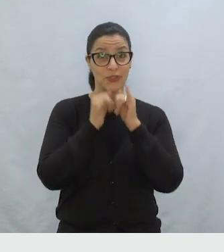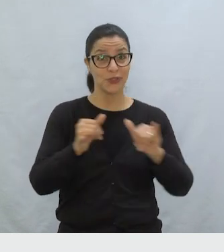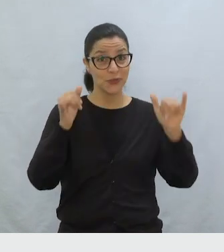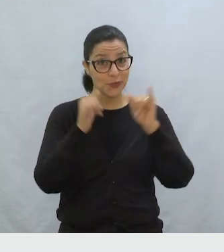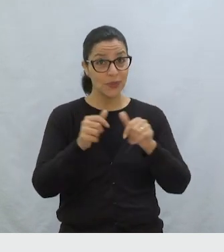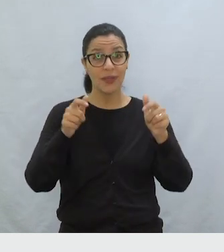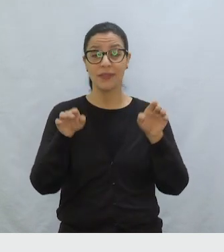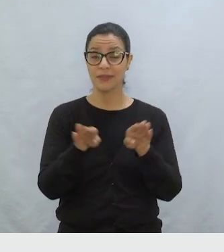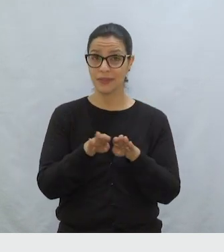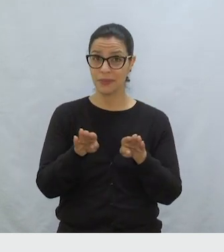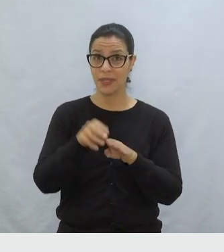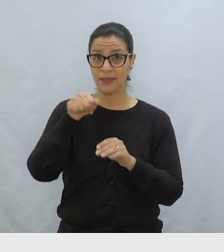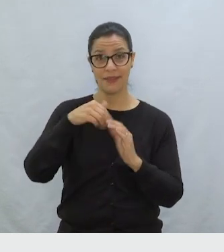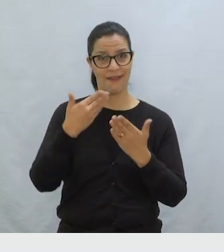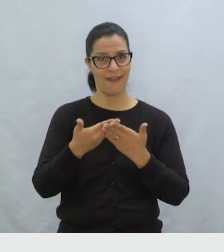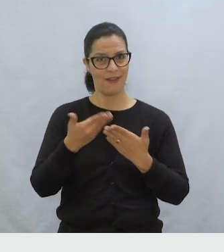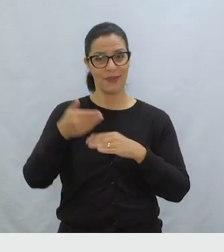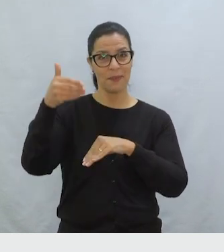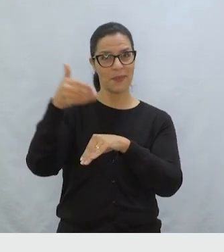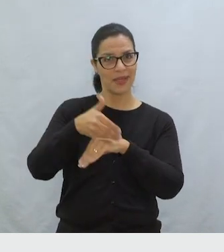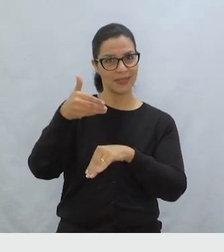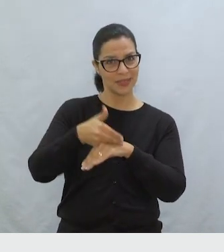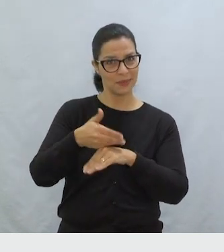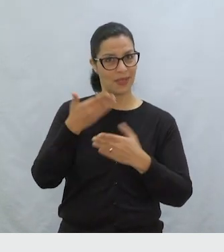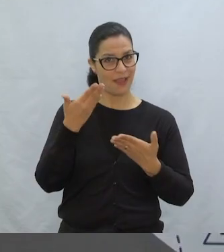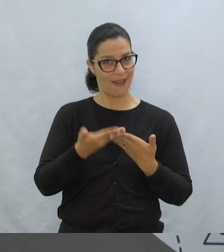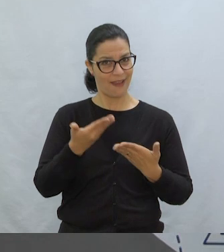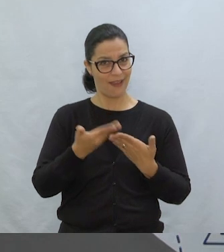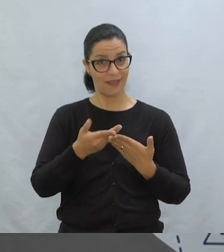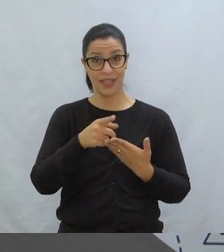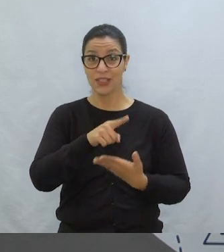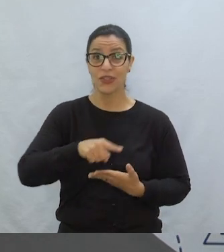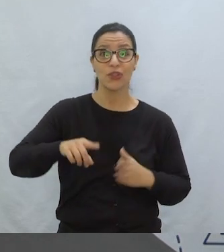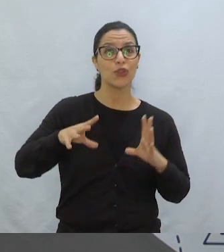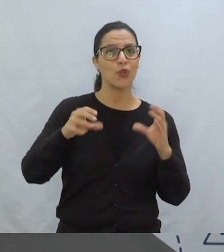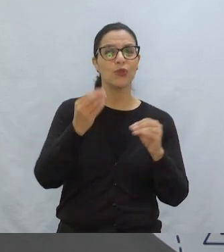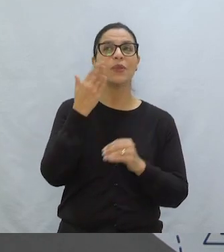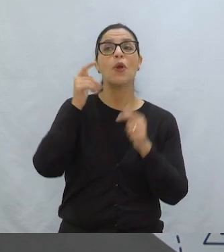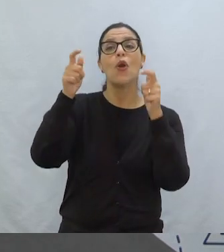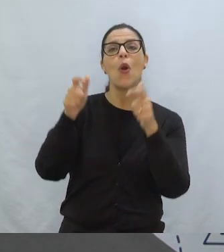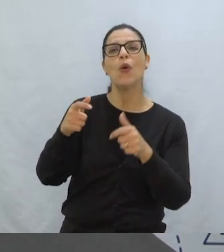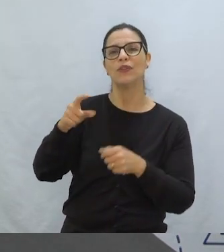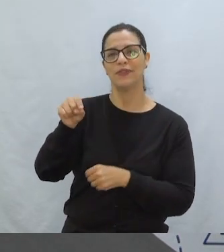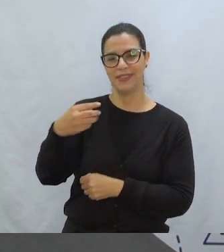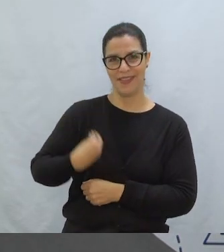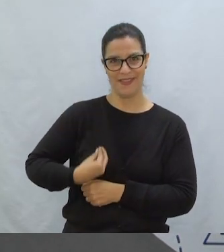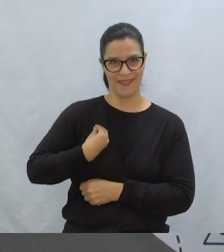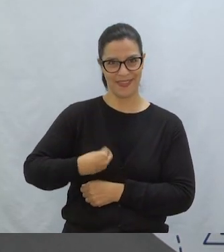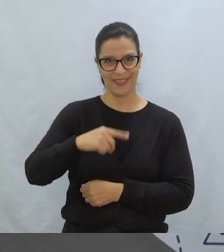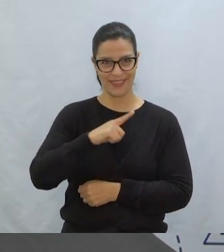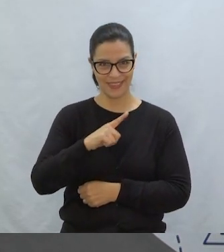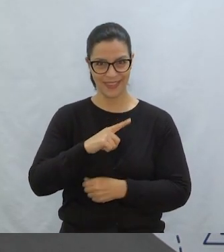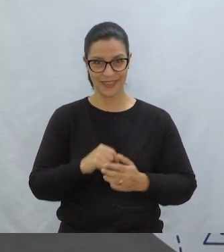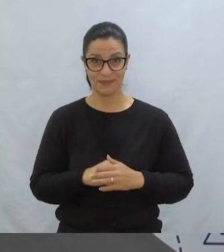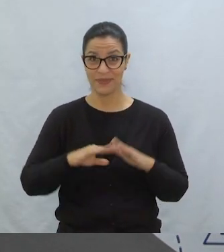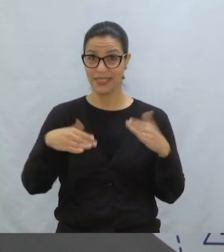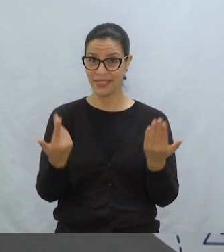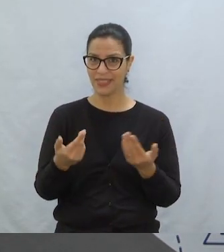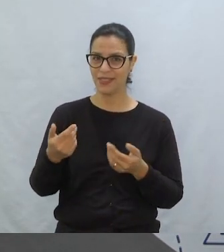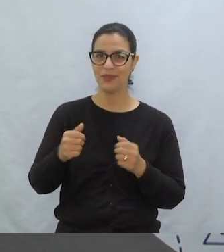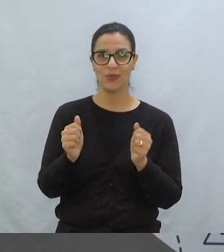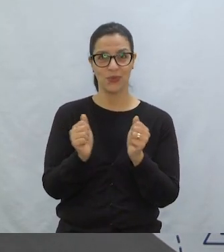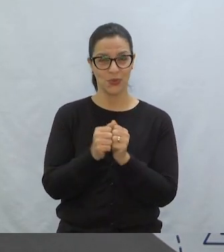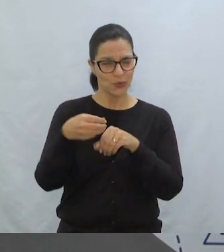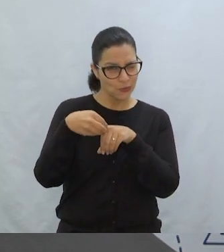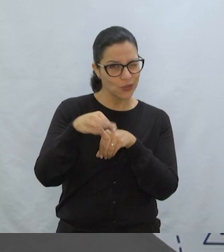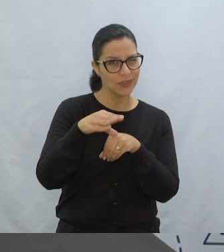Divulgar aqui E Para que você participe Da aula E todo mundo saiba De onde você é Tá bom? Então,